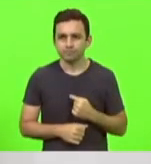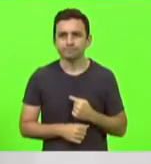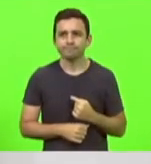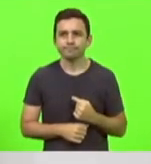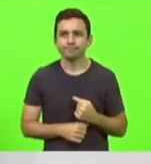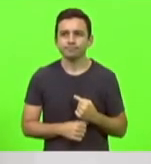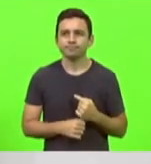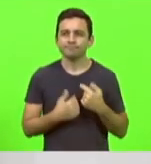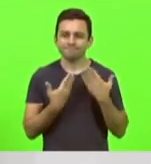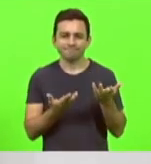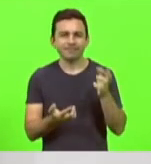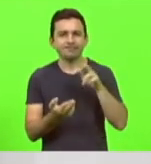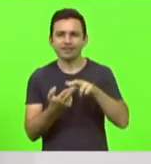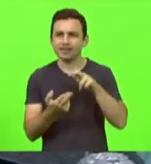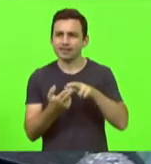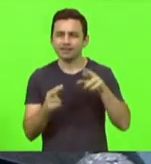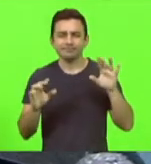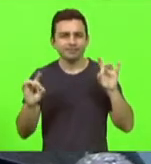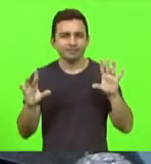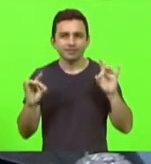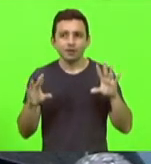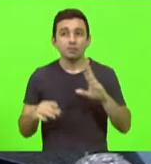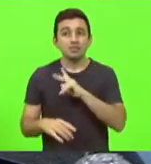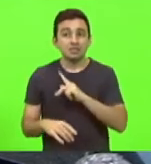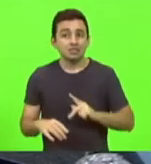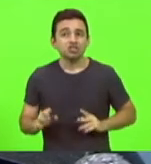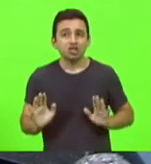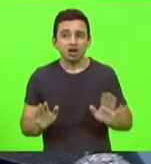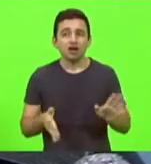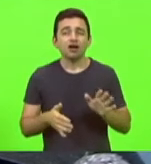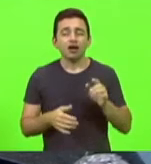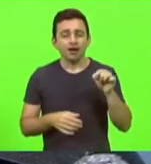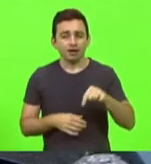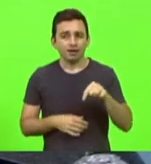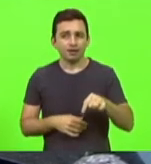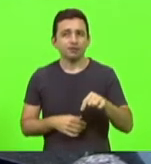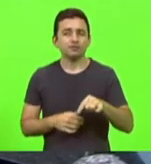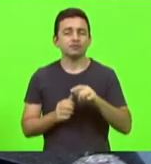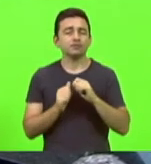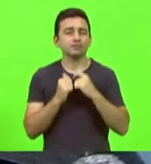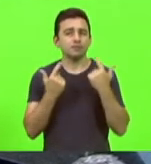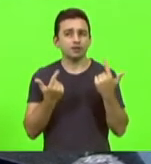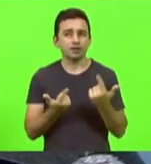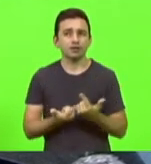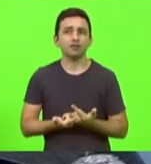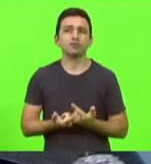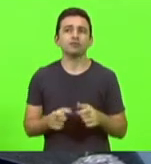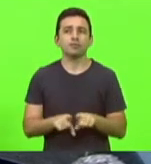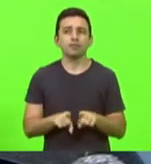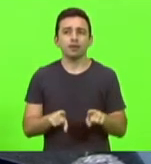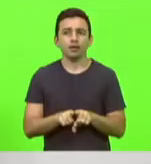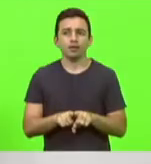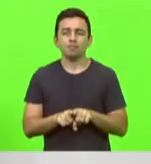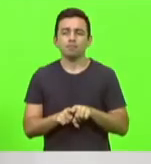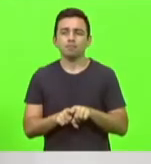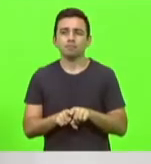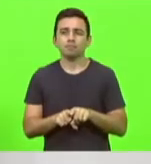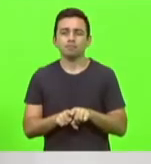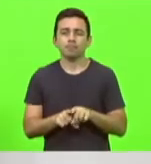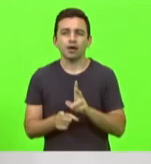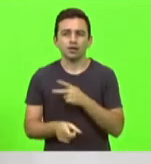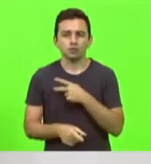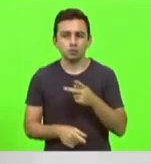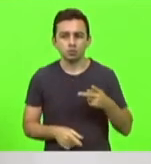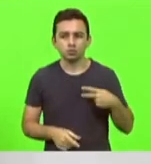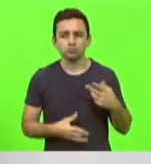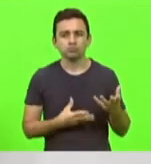referência, esses presidentes que passaram pela casa, os nossos pastores, enfim, mas